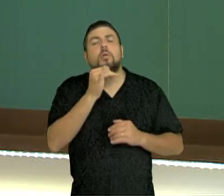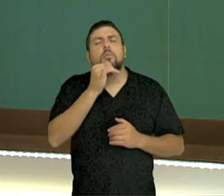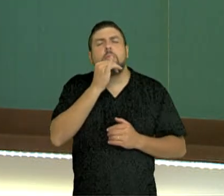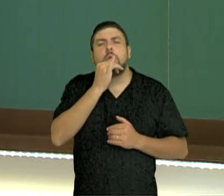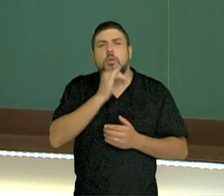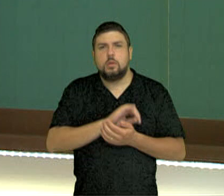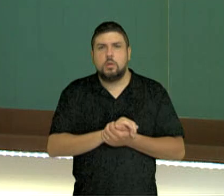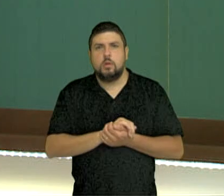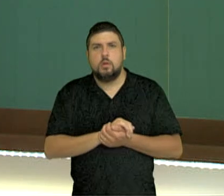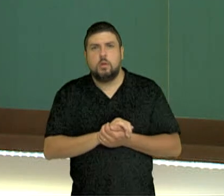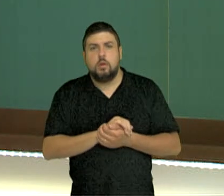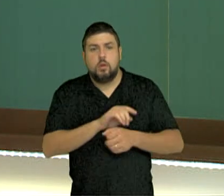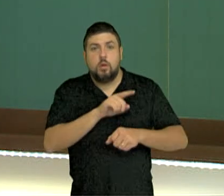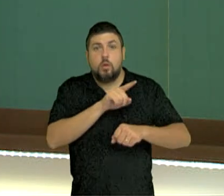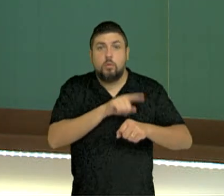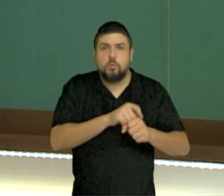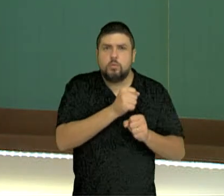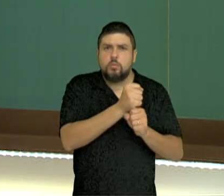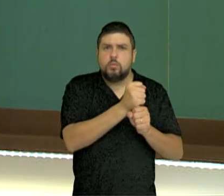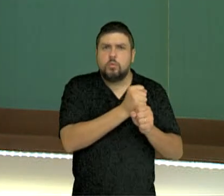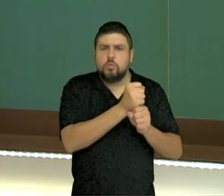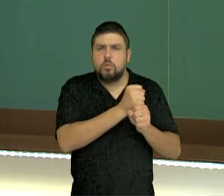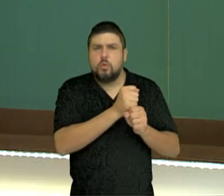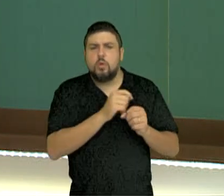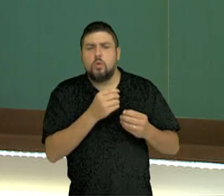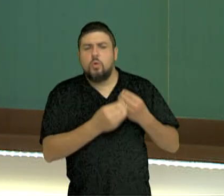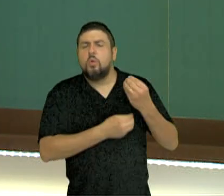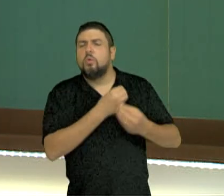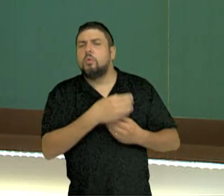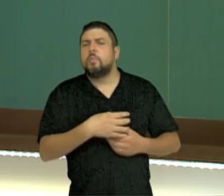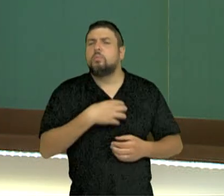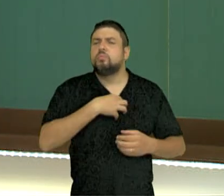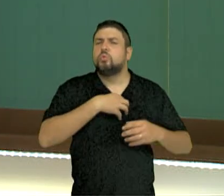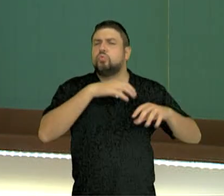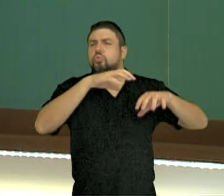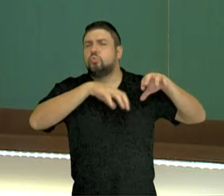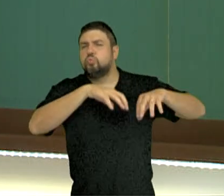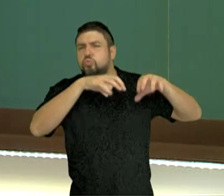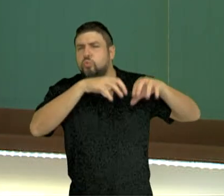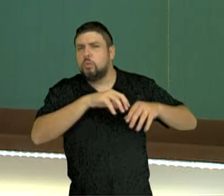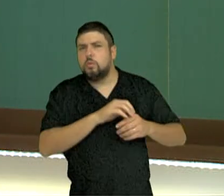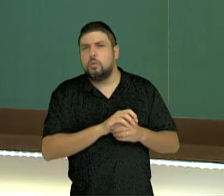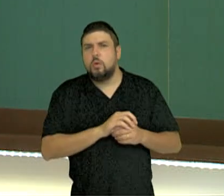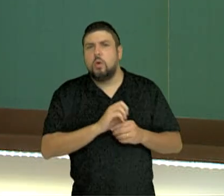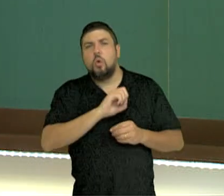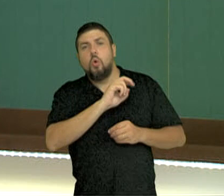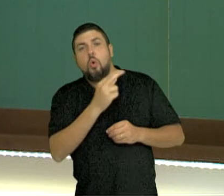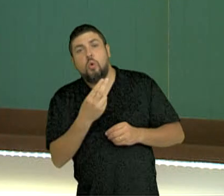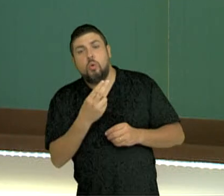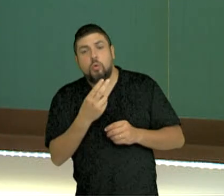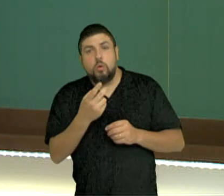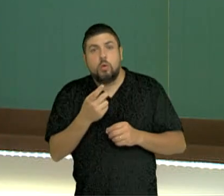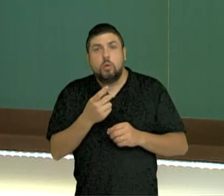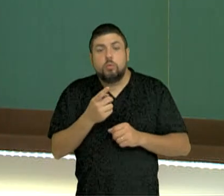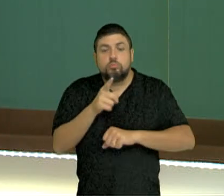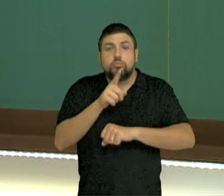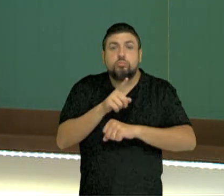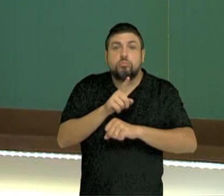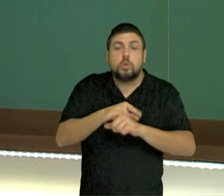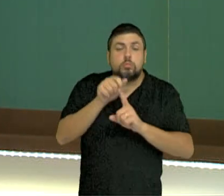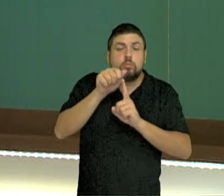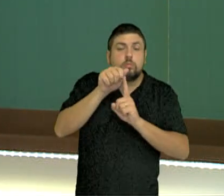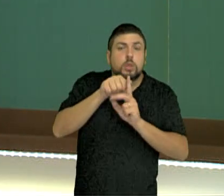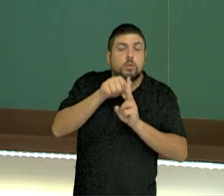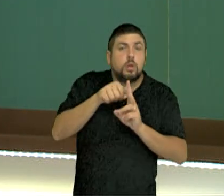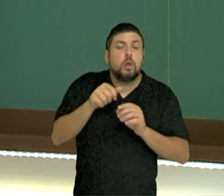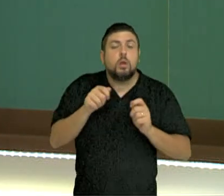do ano onde as temperaturas estão elevadas e as condições pluviométricas são elevadas, ou ainda momentos do ano onde as temperaturas são baixas,